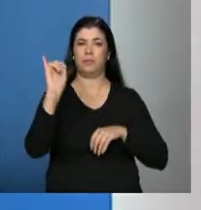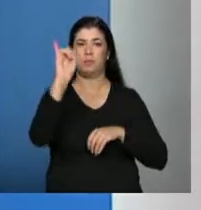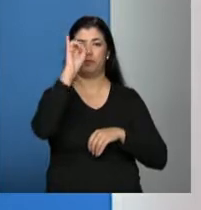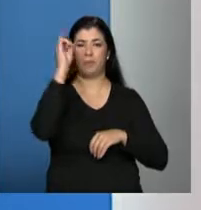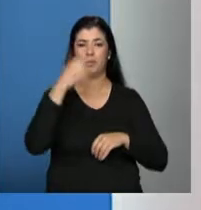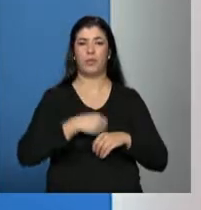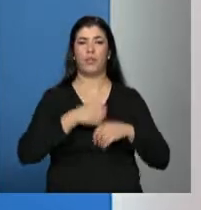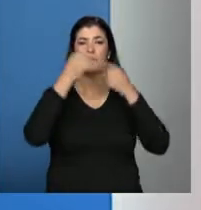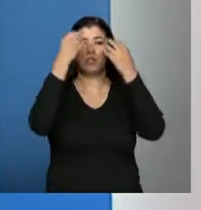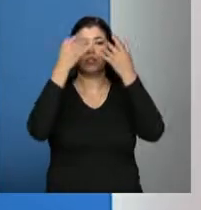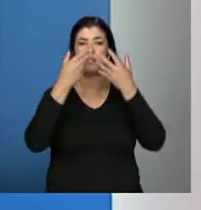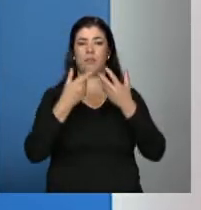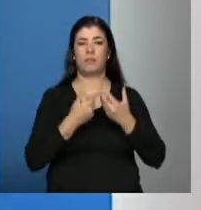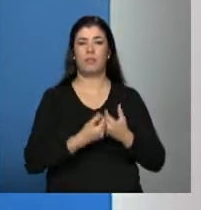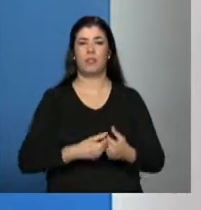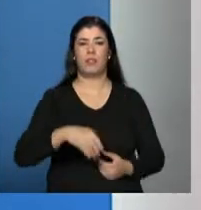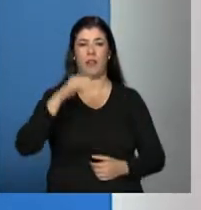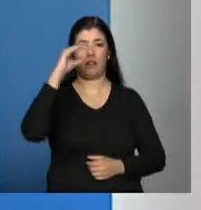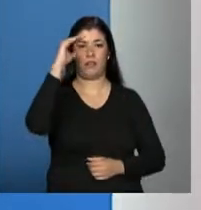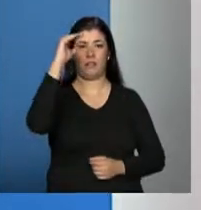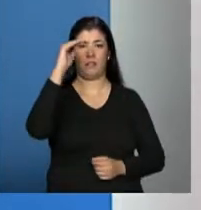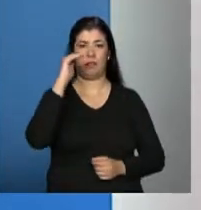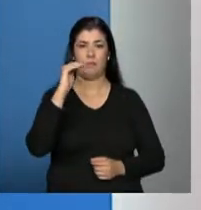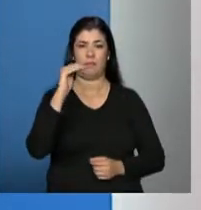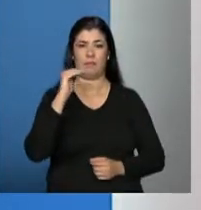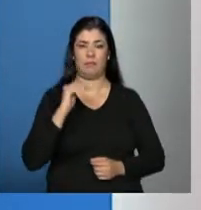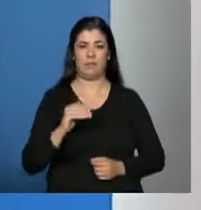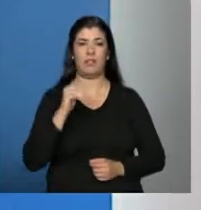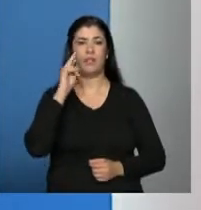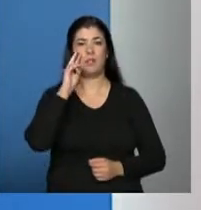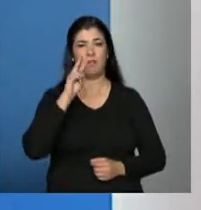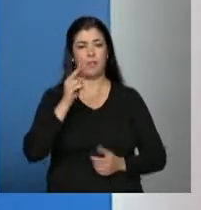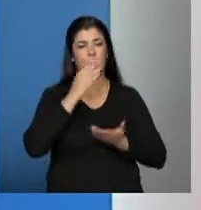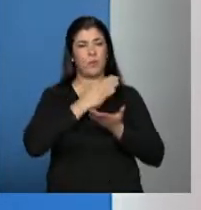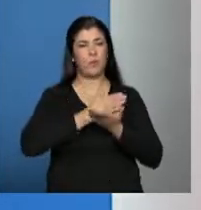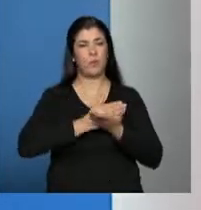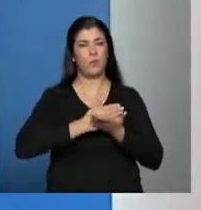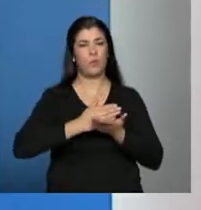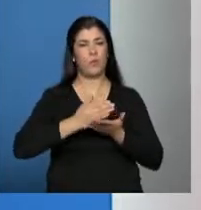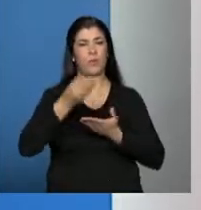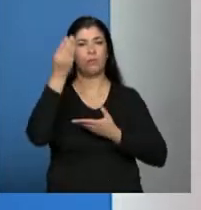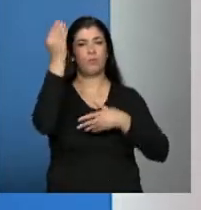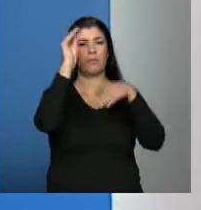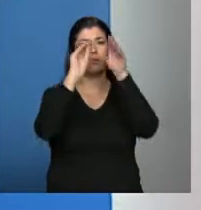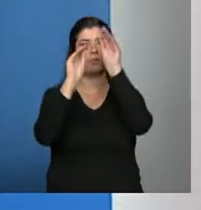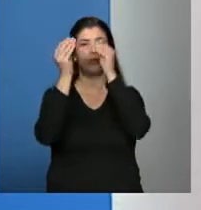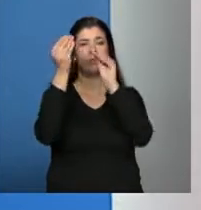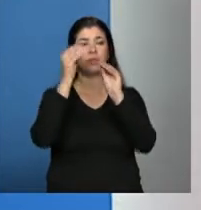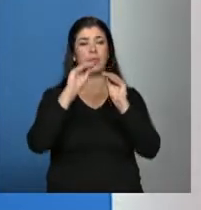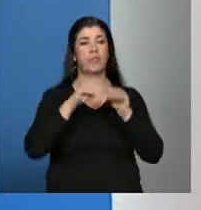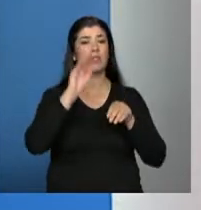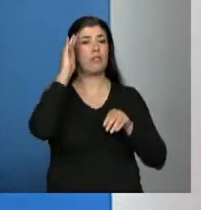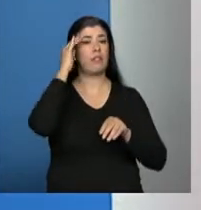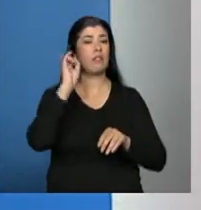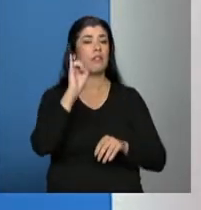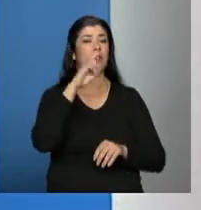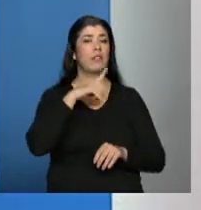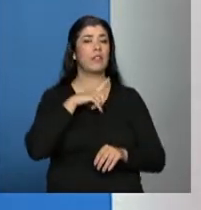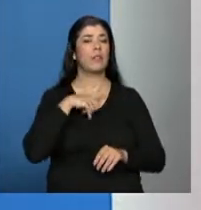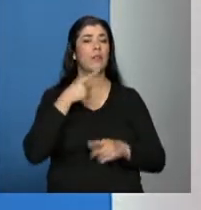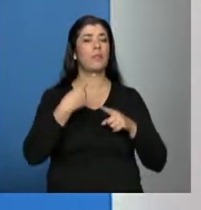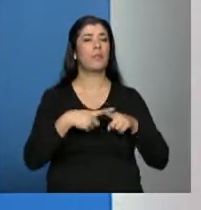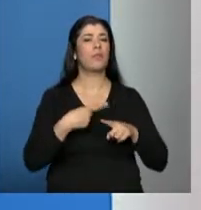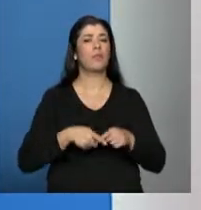sessão, para que quem está nos assistindo e ainda está nesse processo inicial, compreenda o que se exige, por que estamos